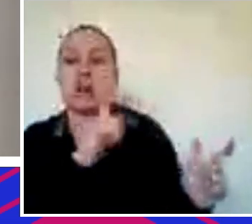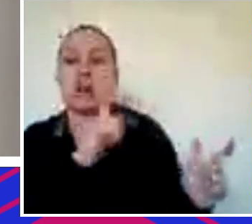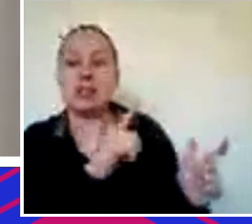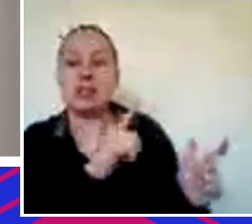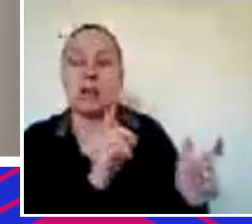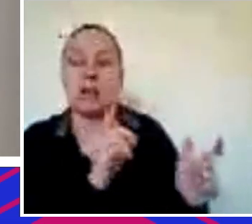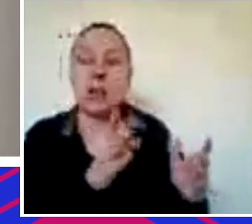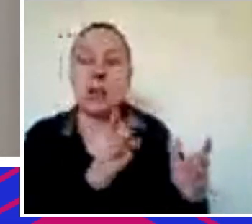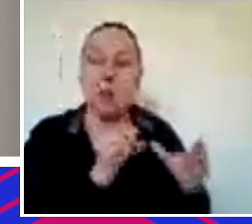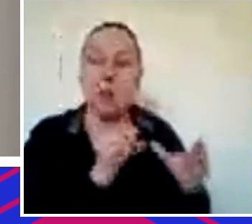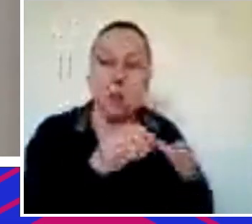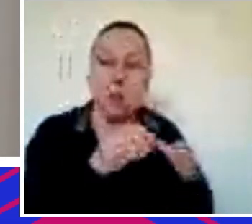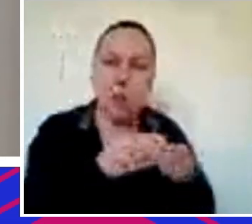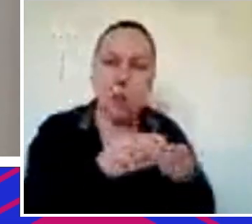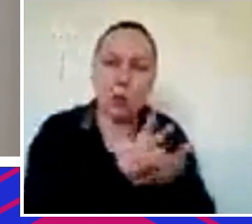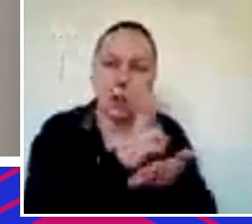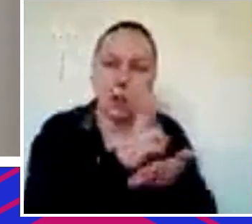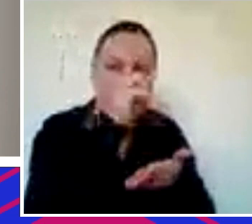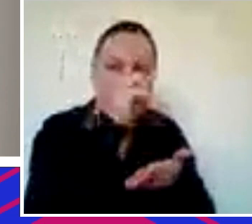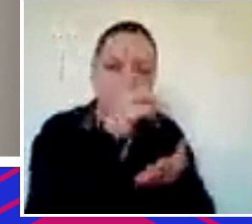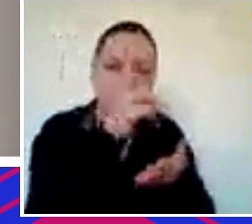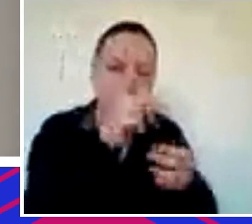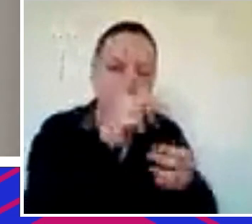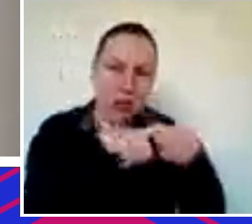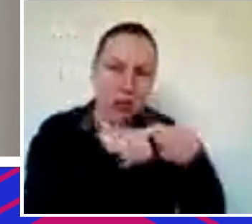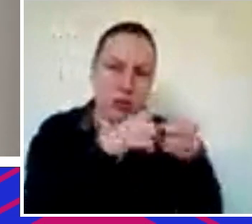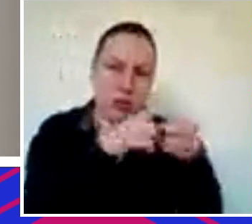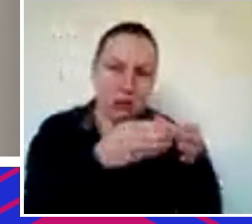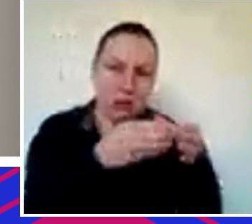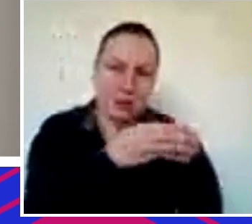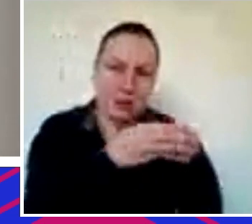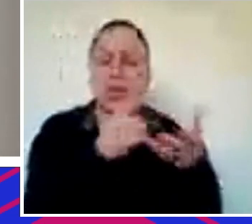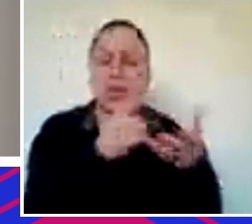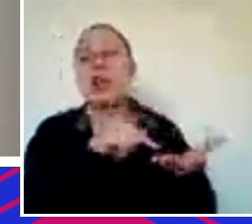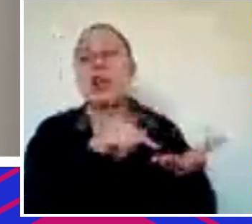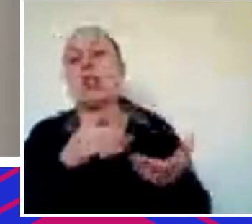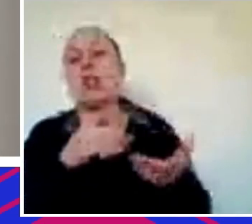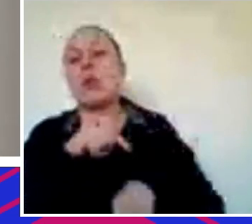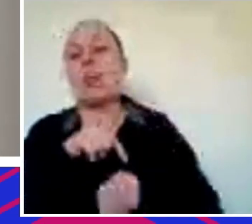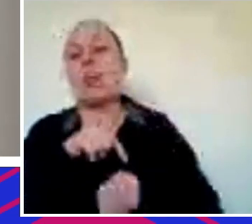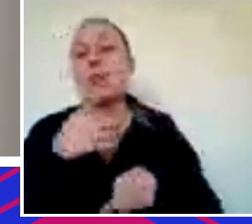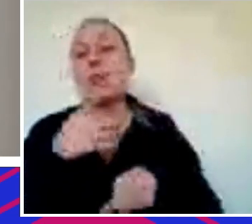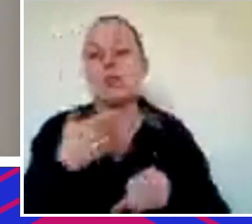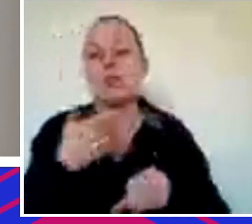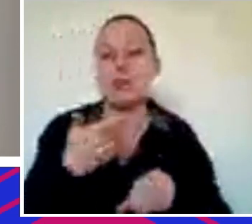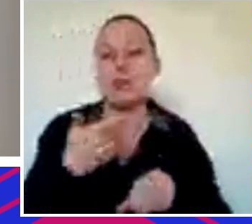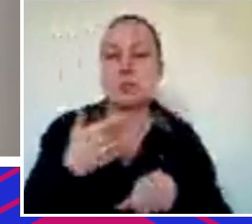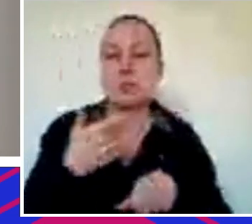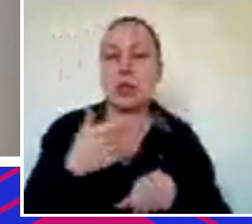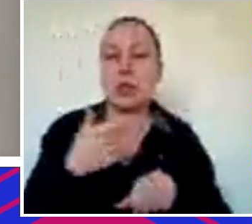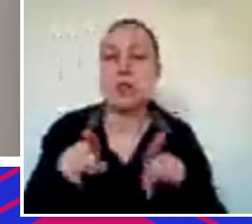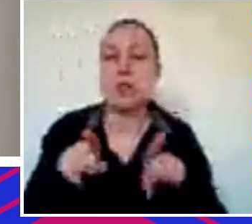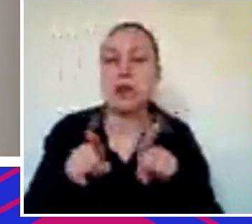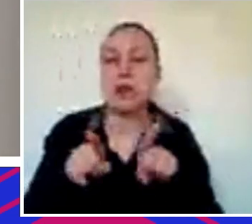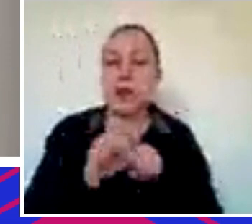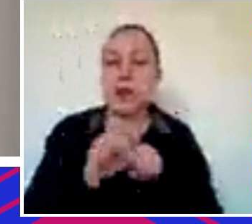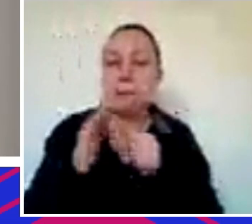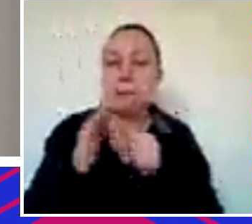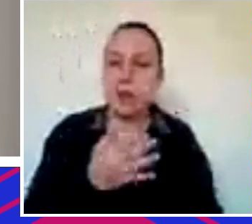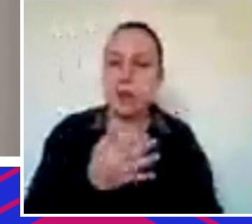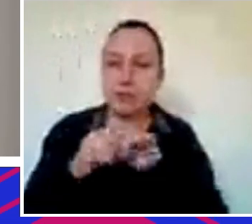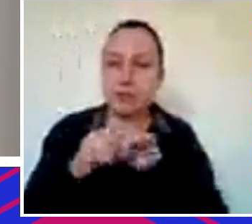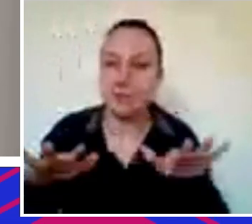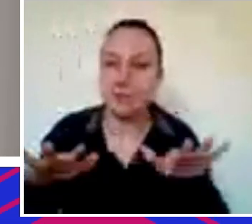Então, esse é o propósito do venture debt. E acho que no momento, como eu falei, veio também aí com a pandemia até